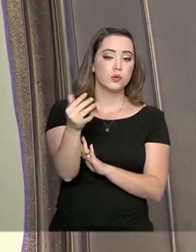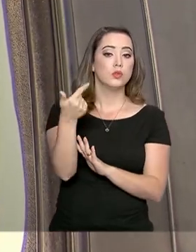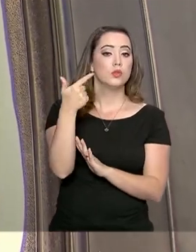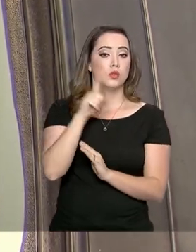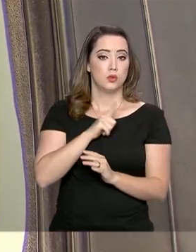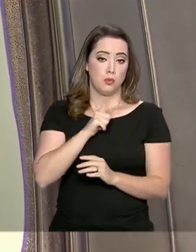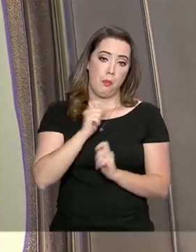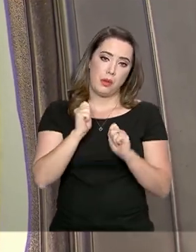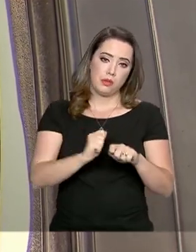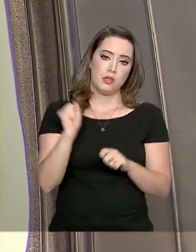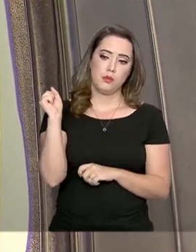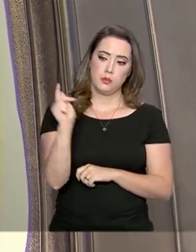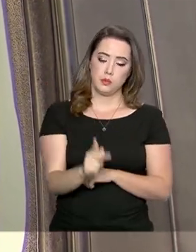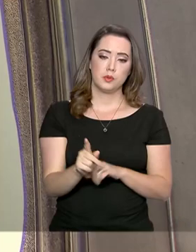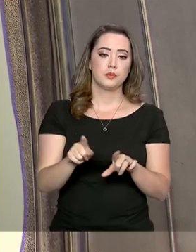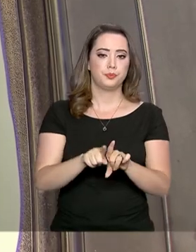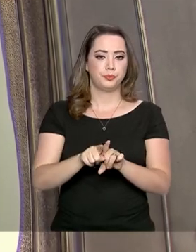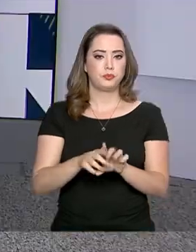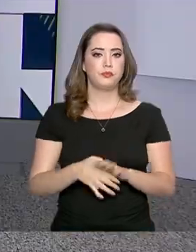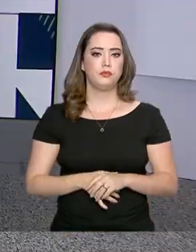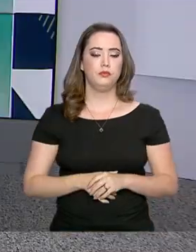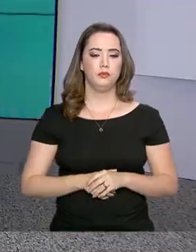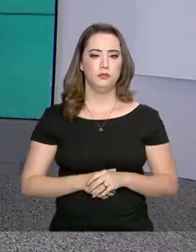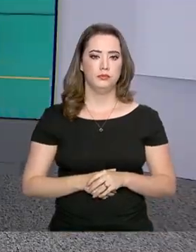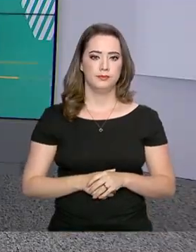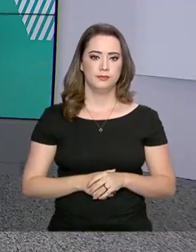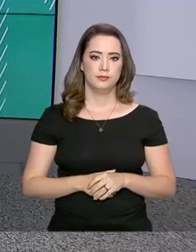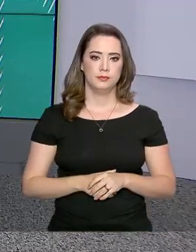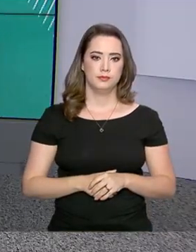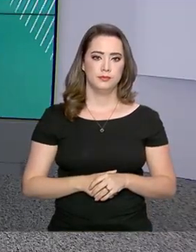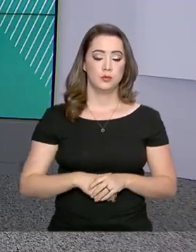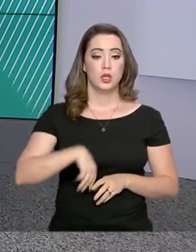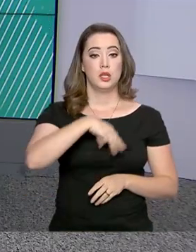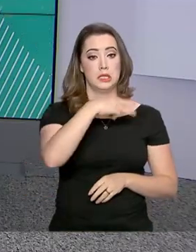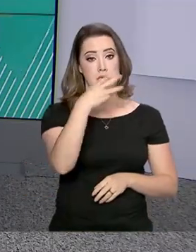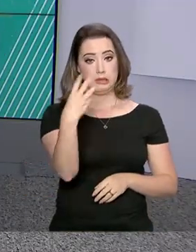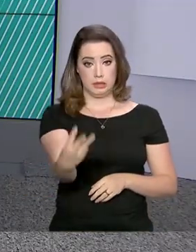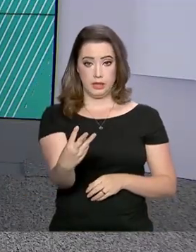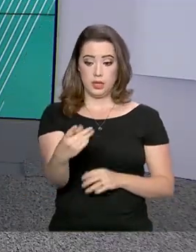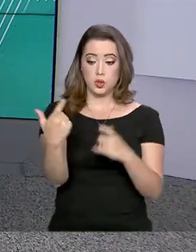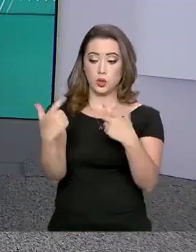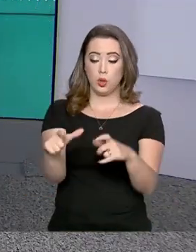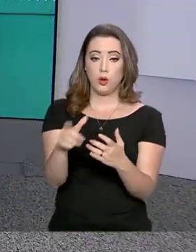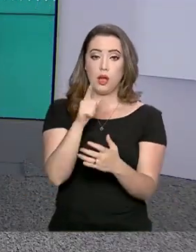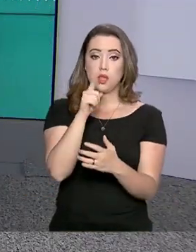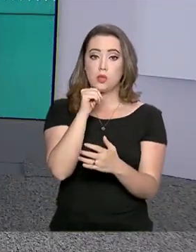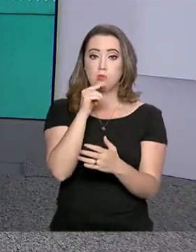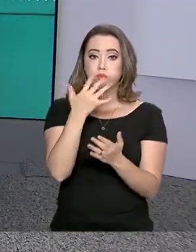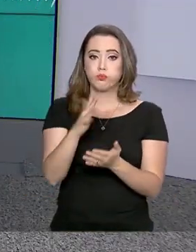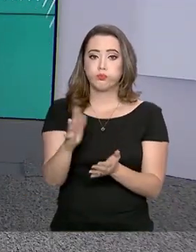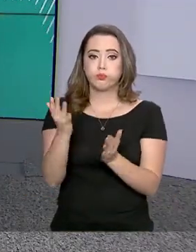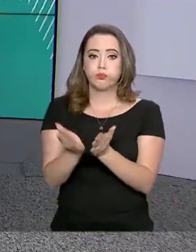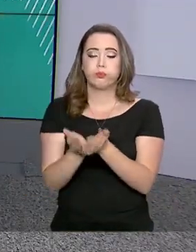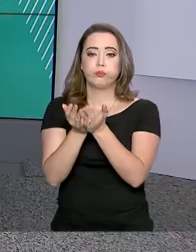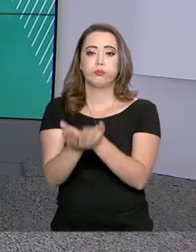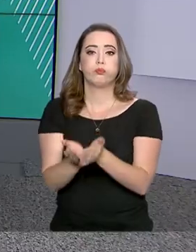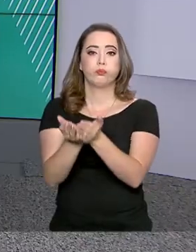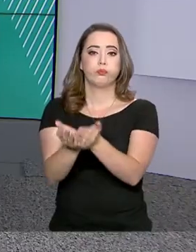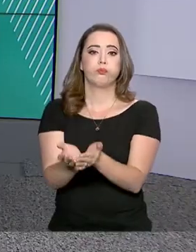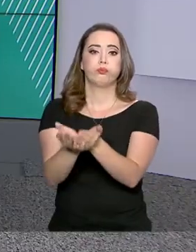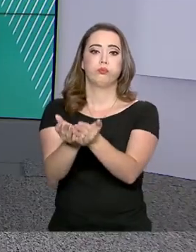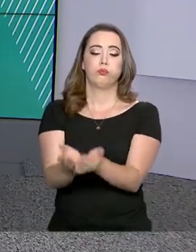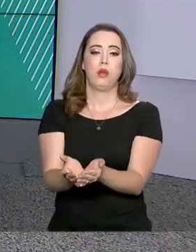contar para o meu tempo de aposentadoria. Três terminais portuários foram leiloados hoje na B3,